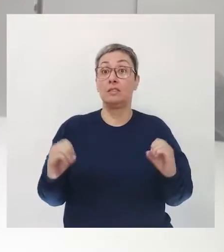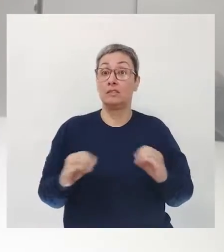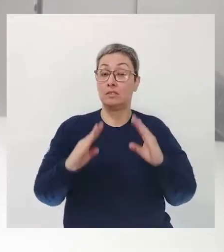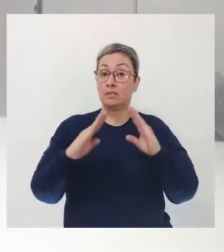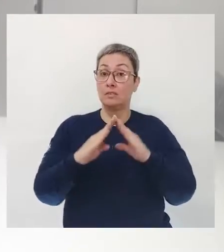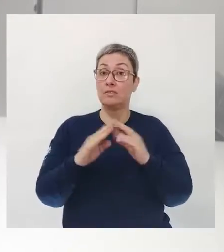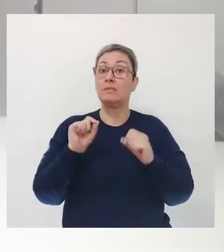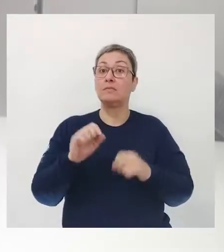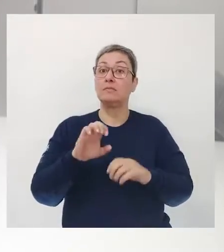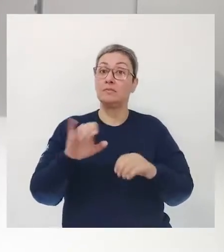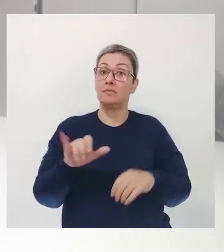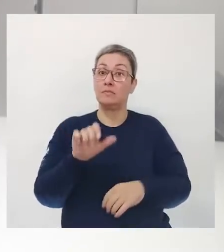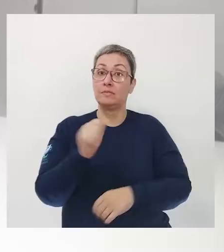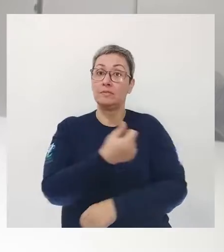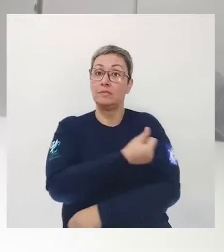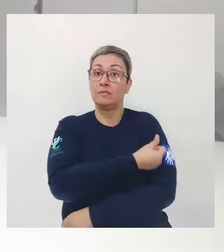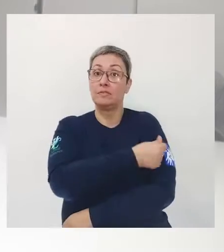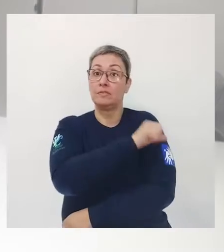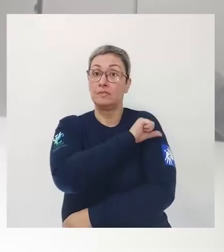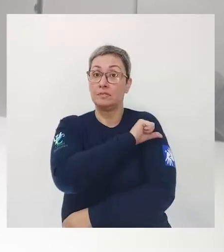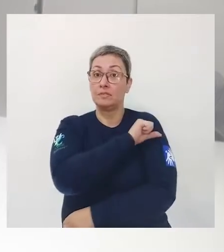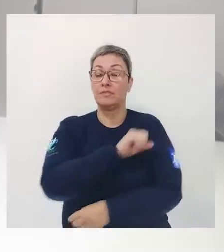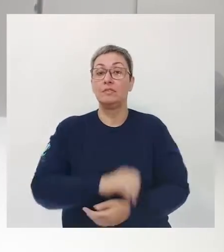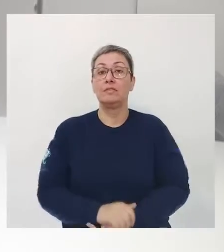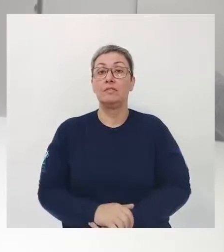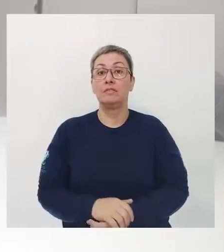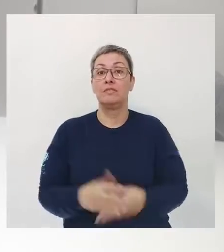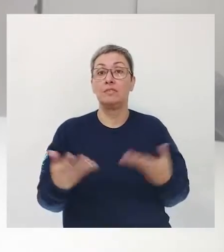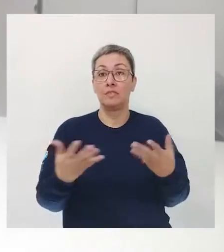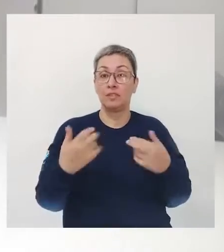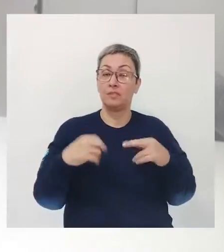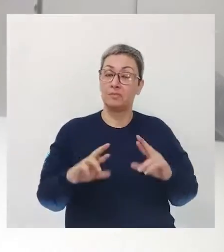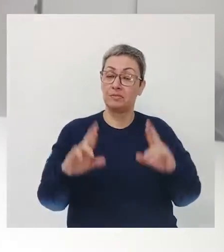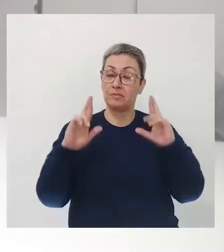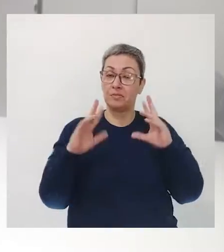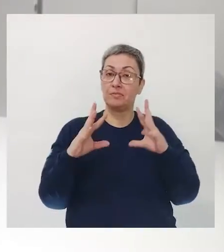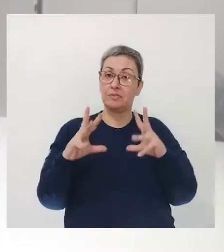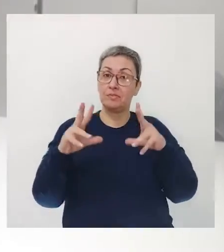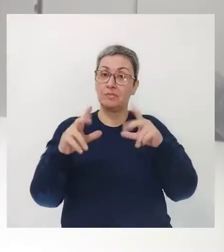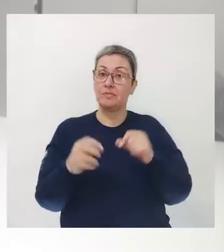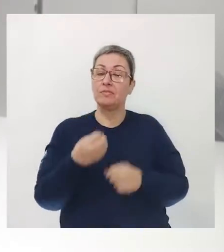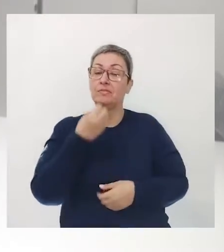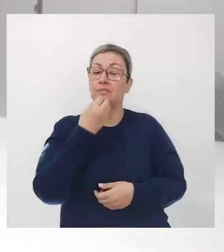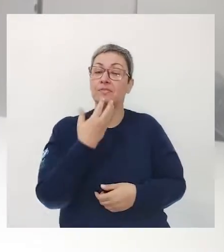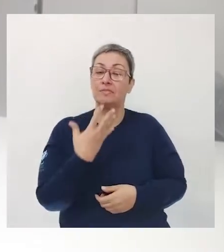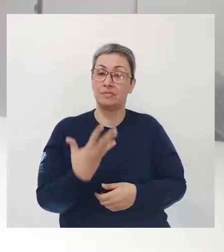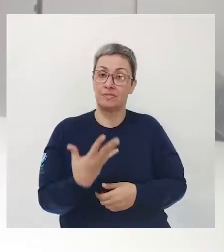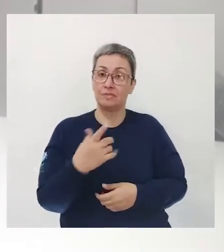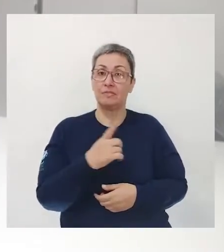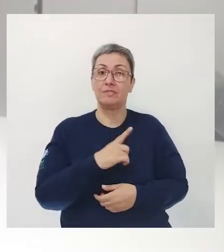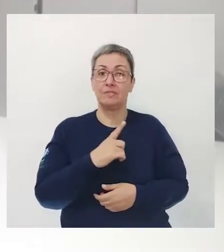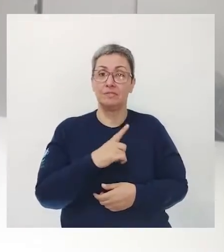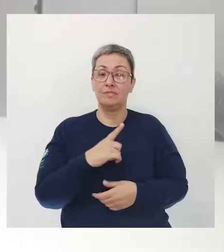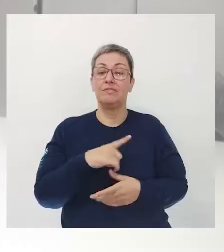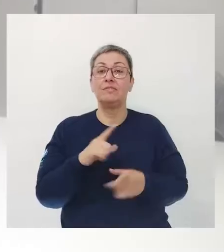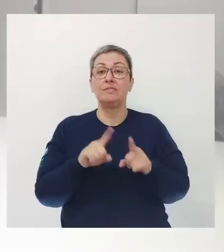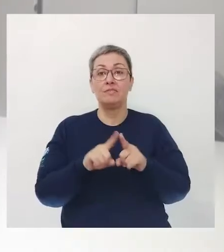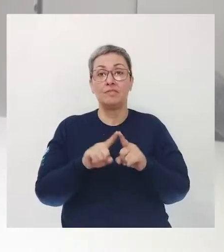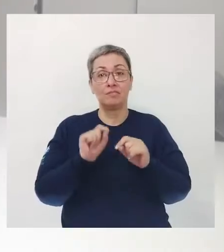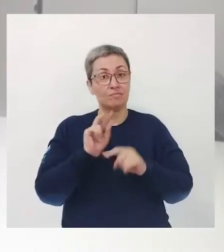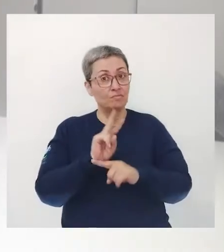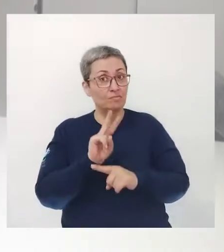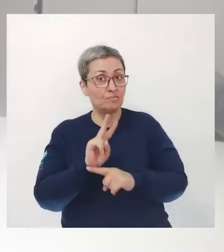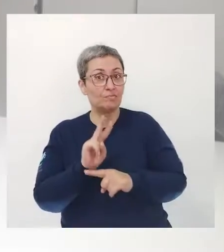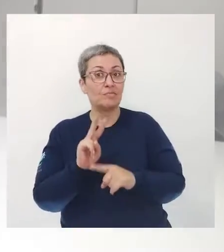Saberes em Casa para a Eja do Ciclo 2. Mas eu espero que todos e todas estejam muito bem,